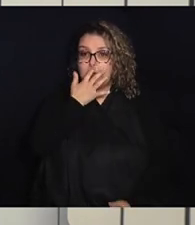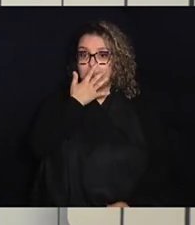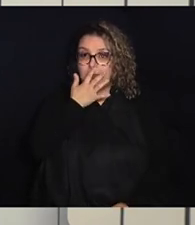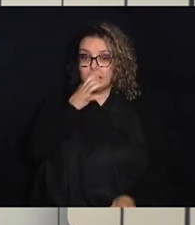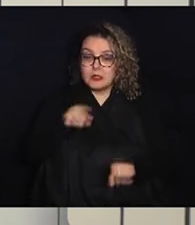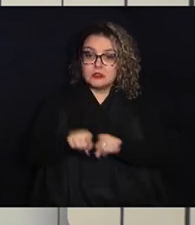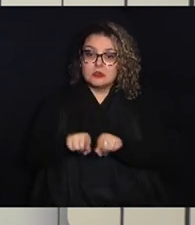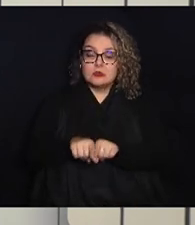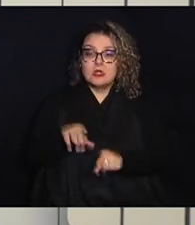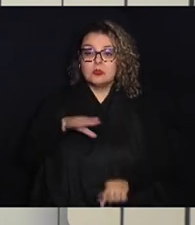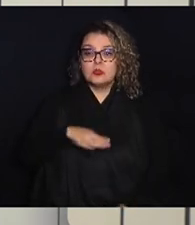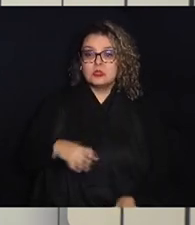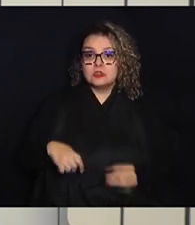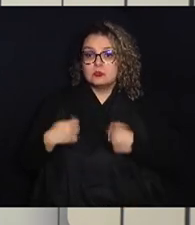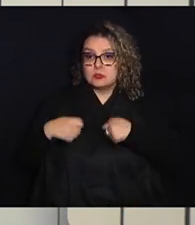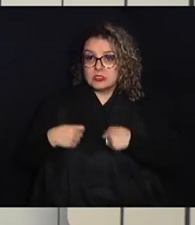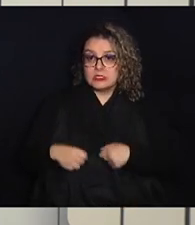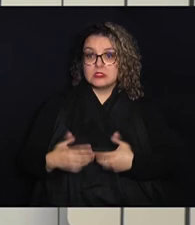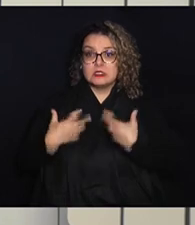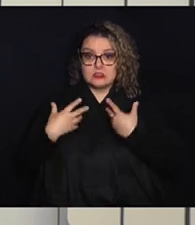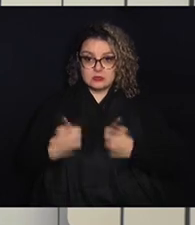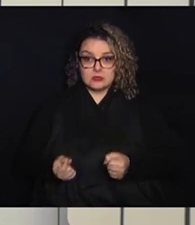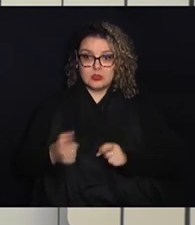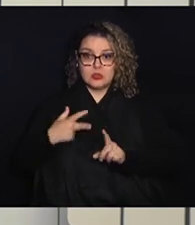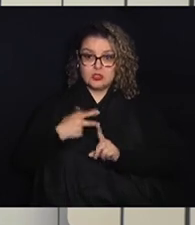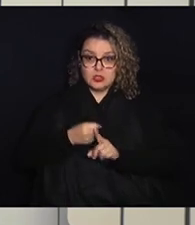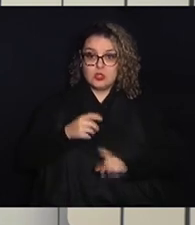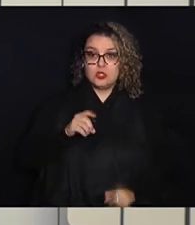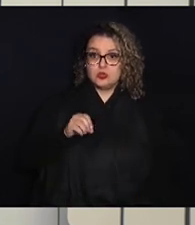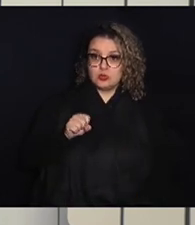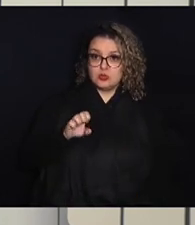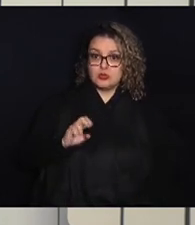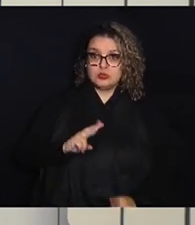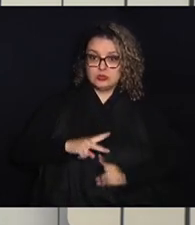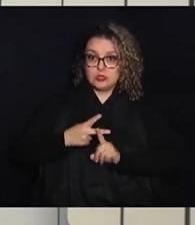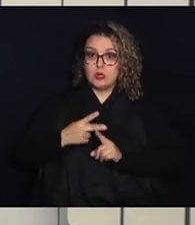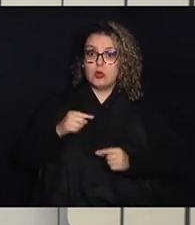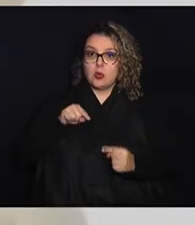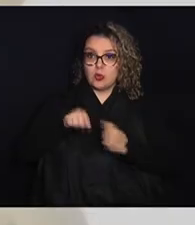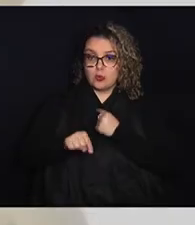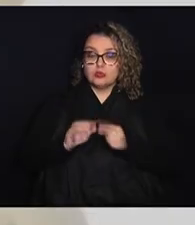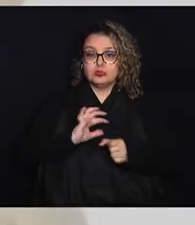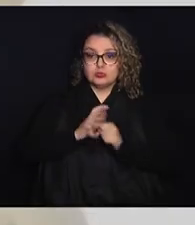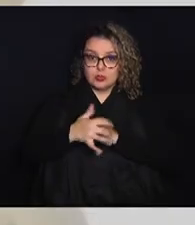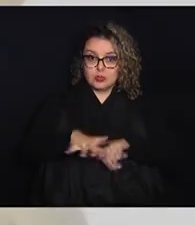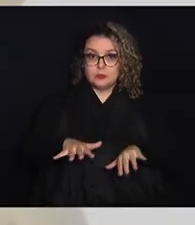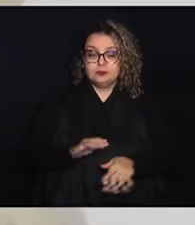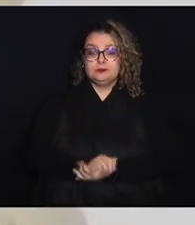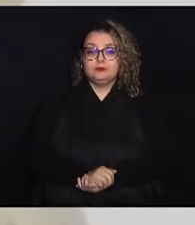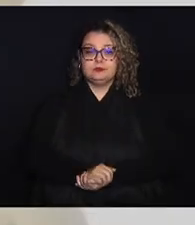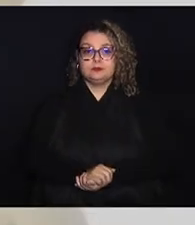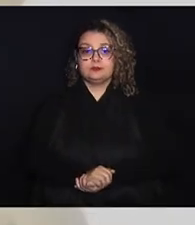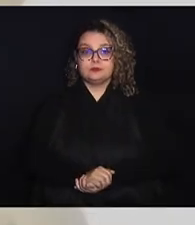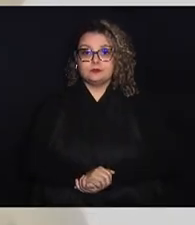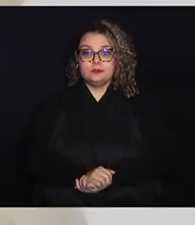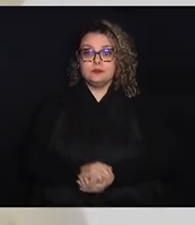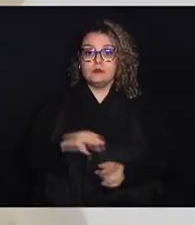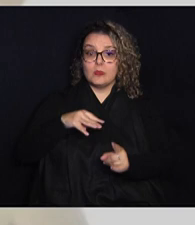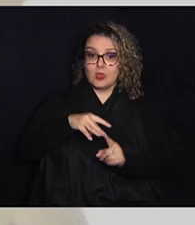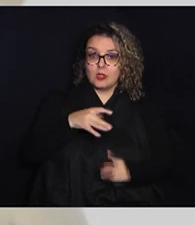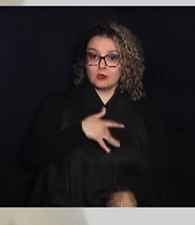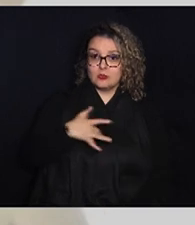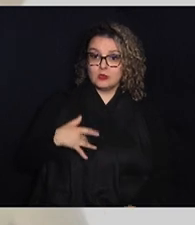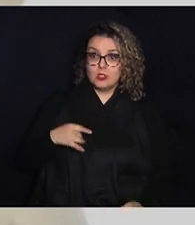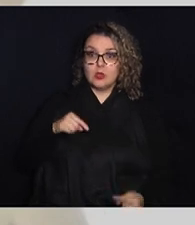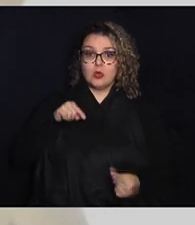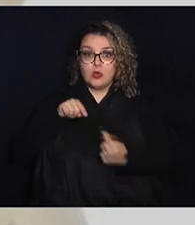o município também recebeu as doses de reforço contra a Covid-19. A meta da saúde é vacinar contra